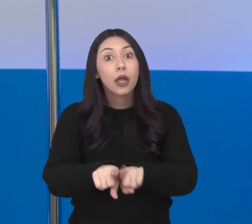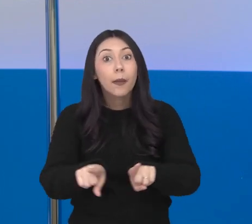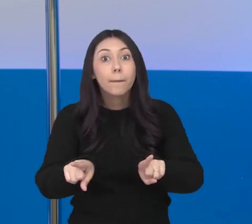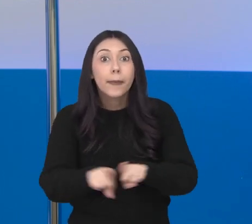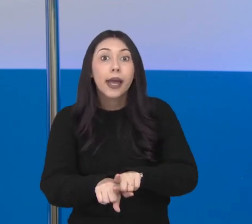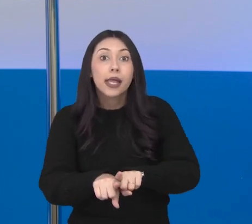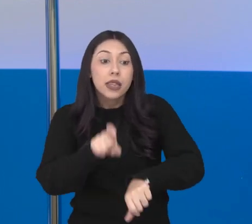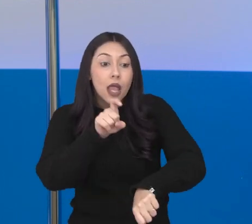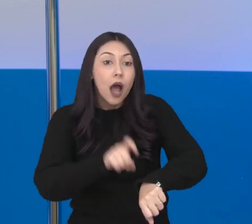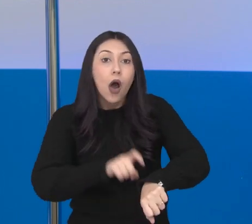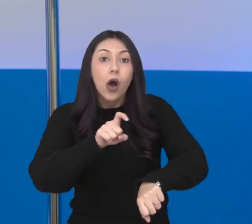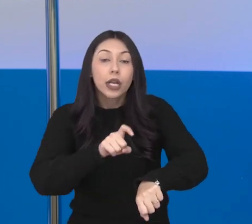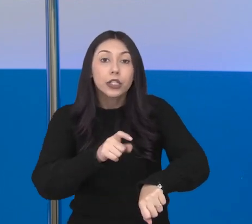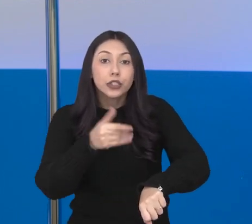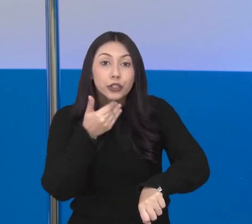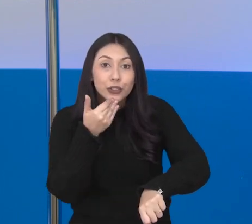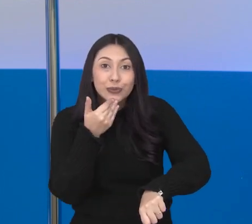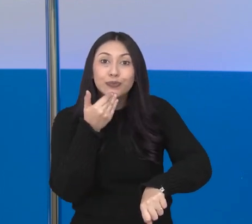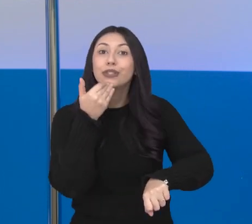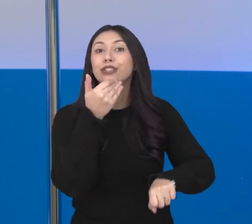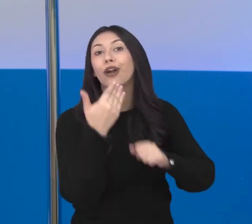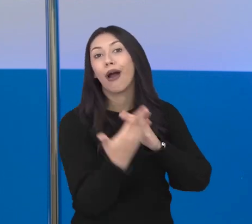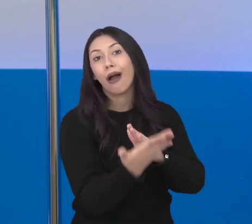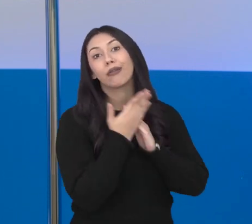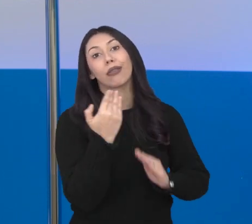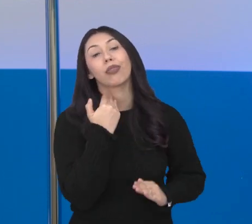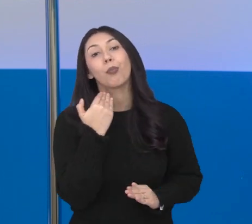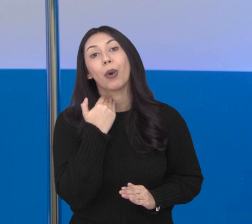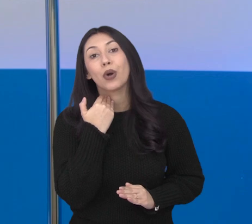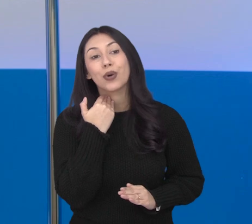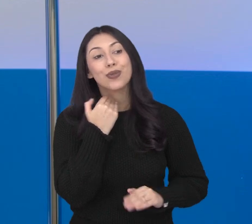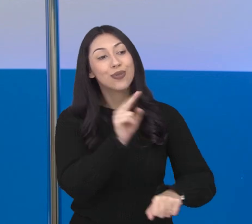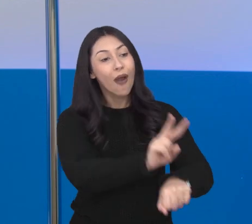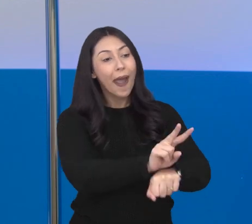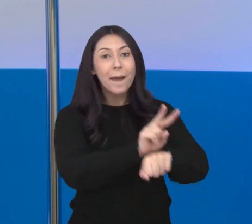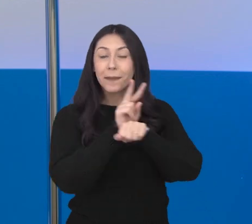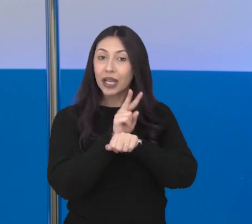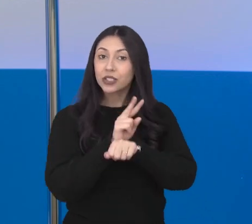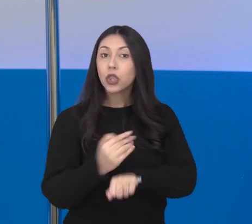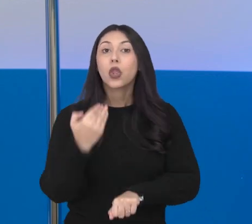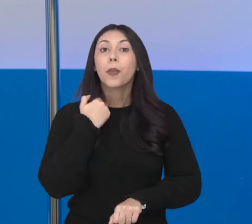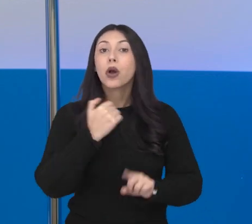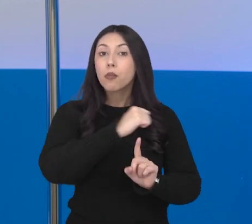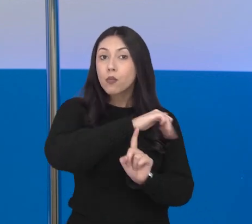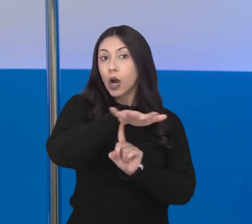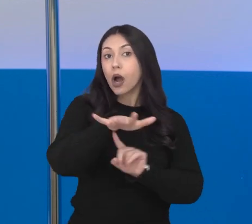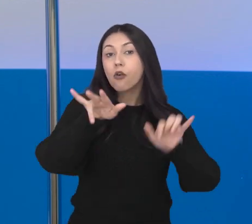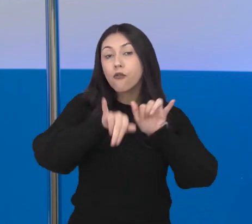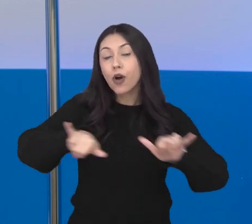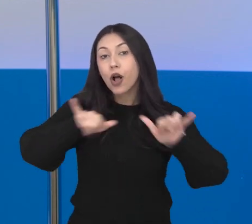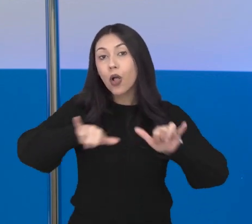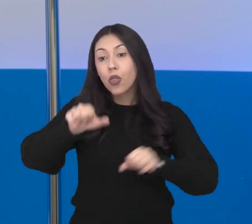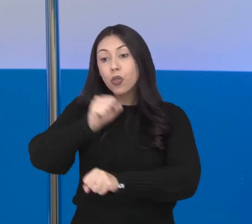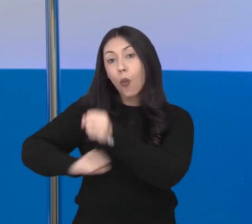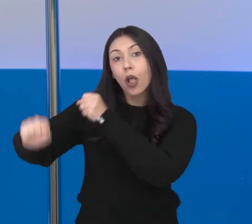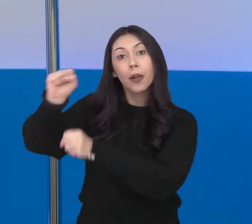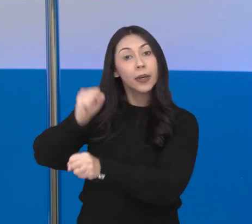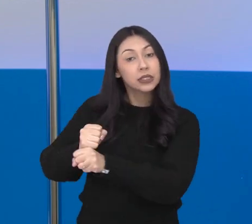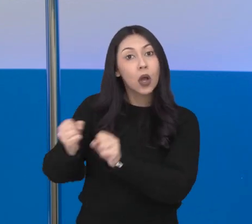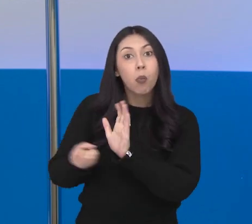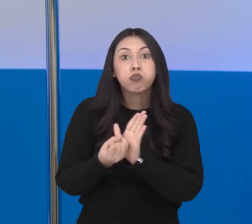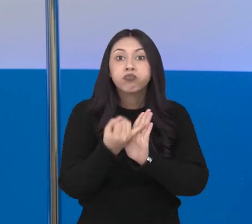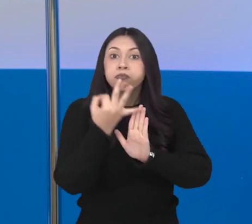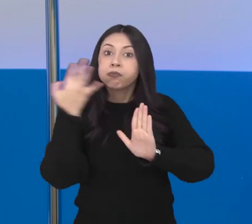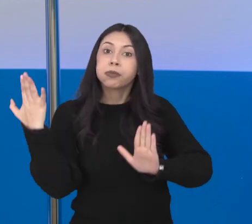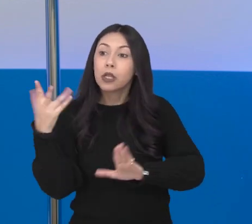na hora de contar com outro apoio importante dos bancos e instituições financeiras, o empréstimo. Segundo o Banco Central, só no ano passado,